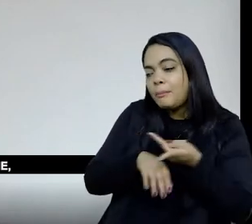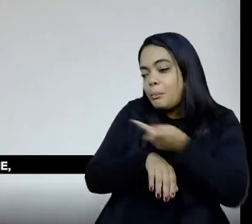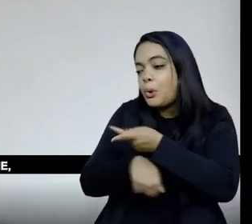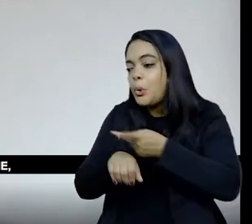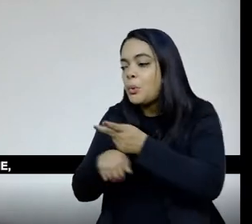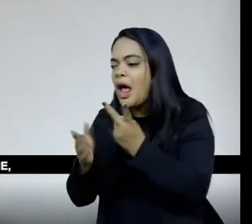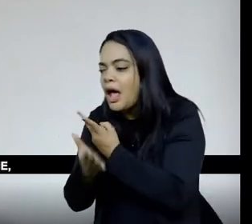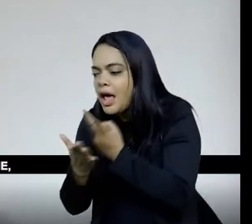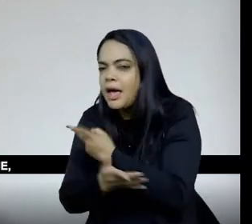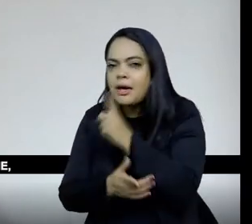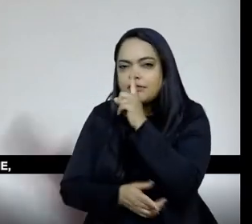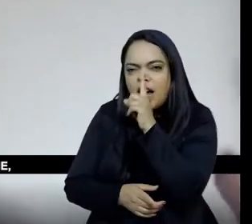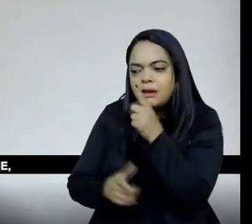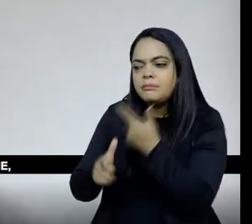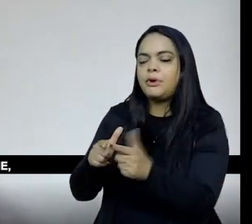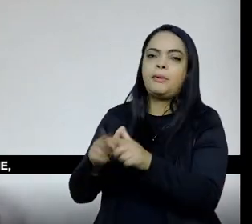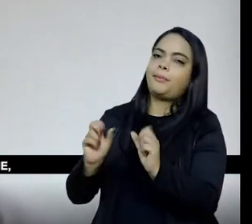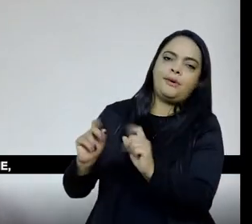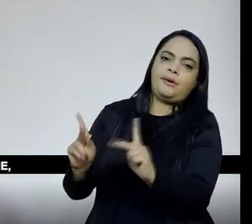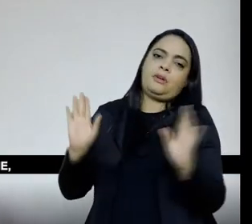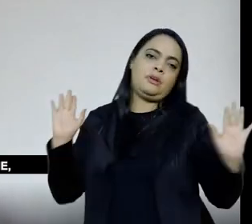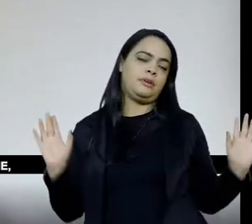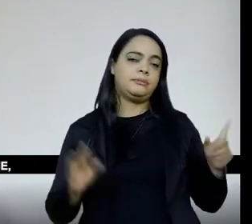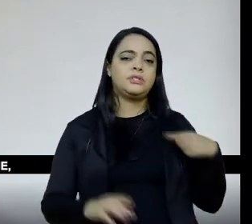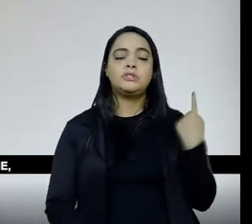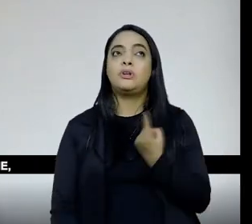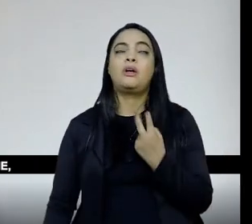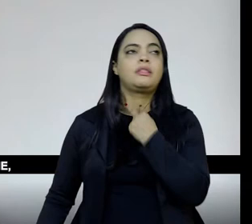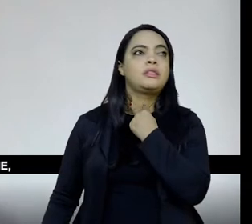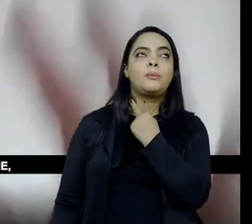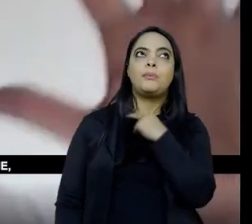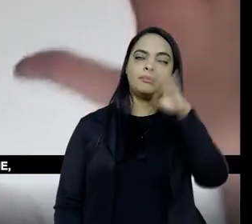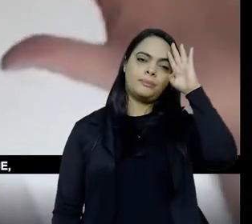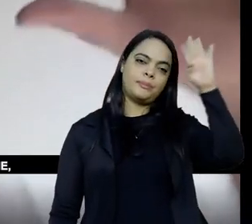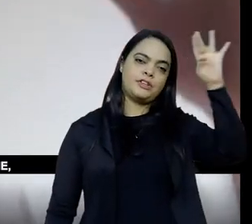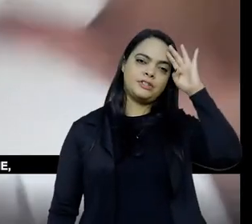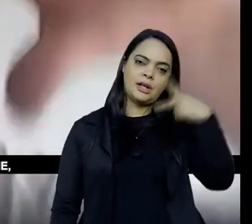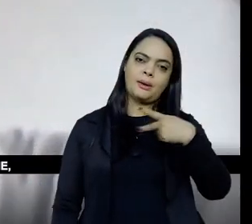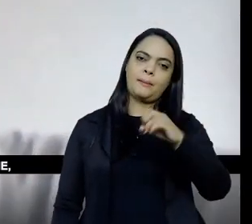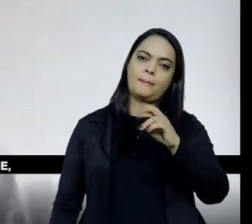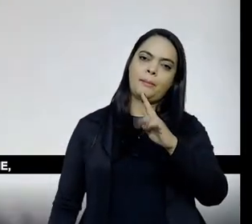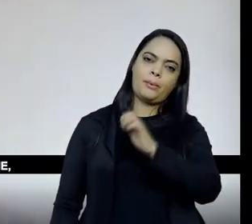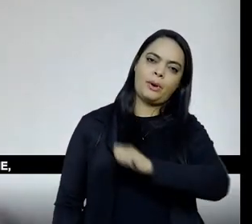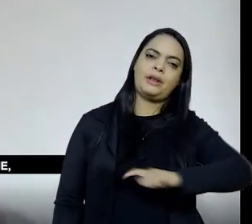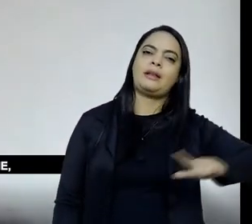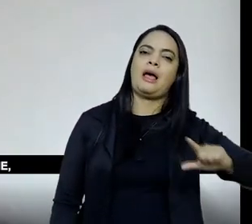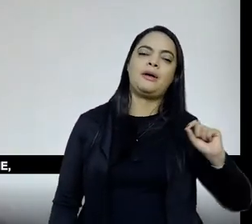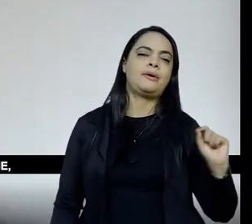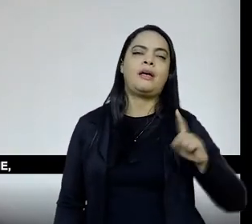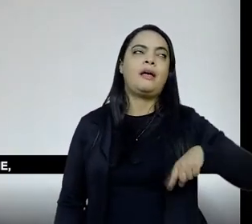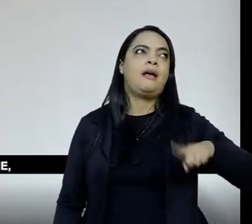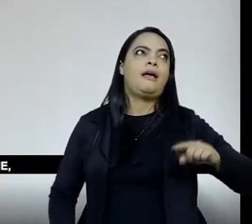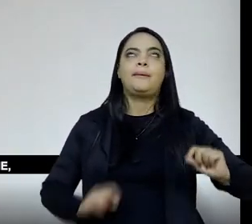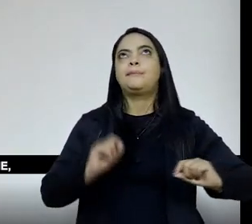é um serviço importante, mas a gente não pode ter a ideia de que o portal vai ser uma coisa assim, uma